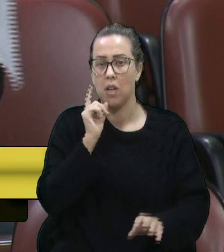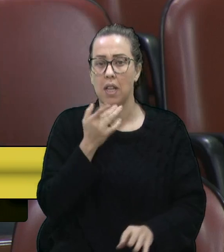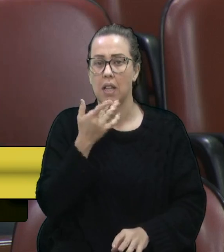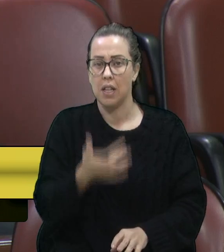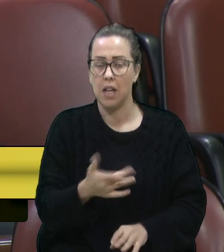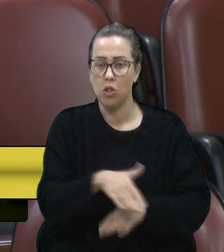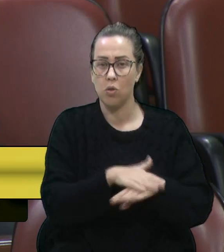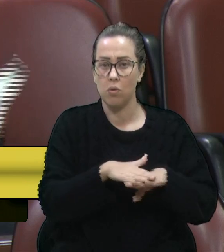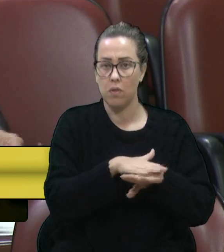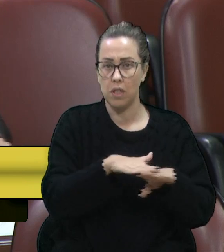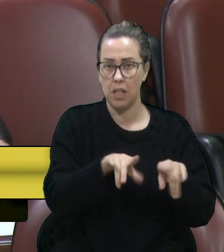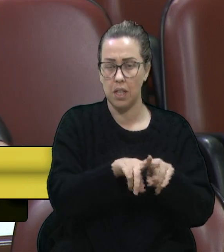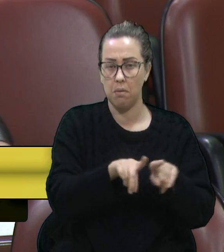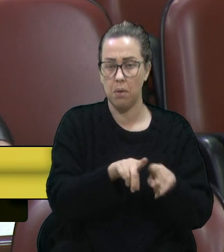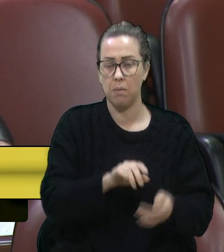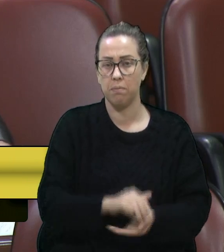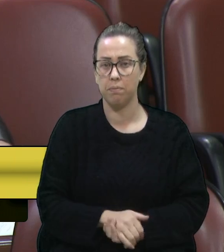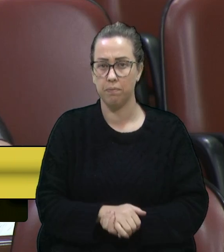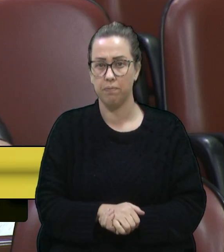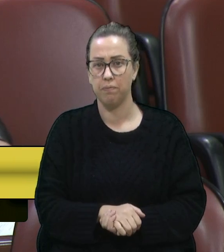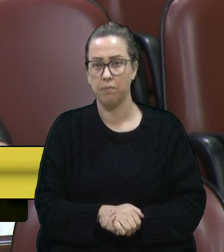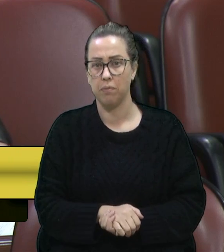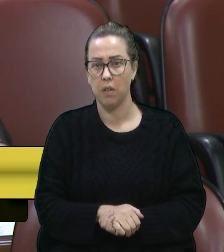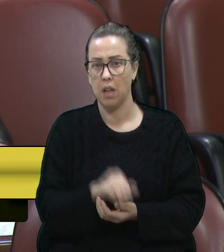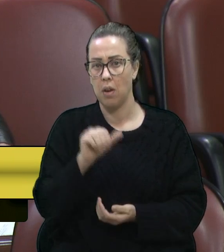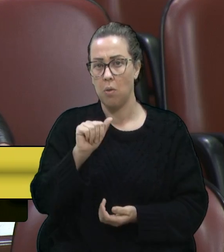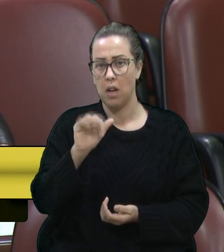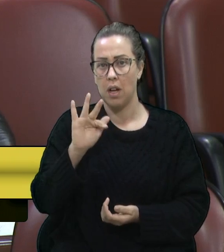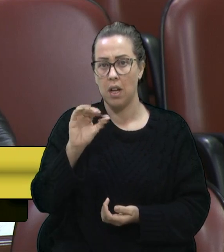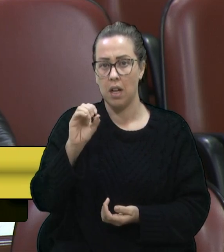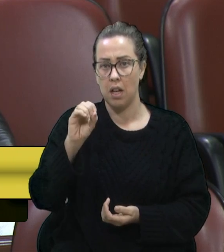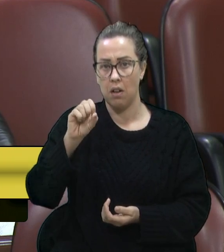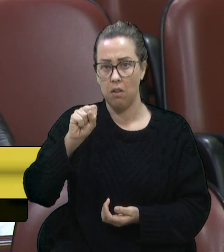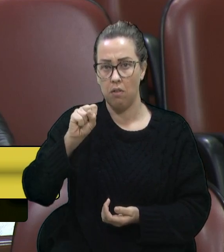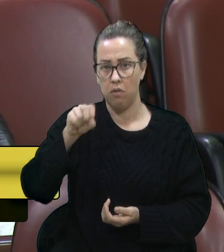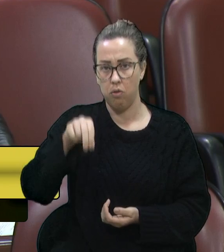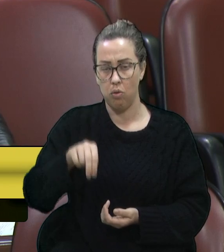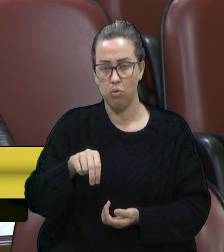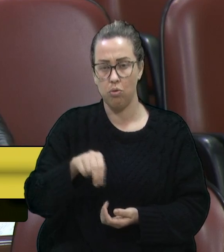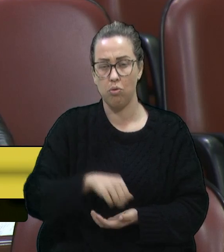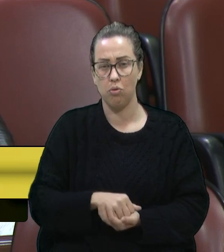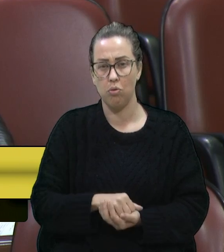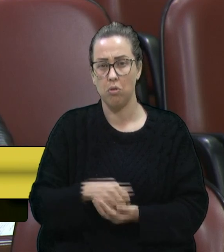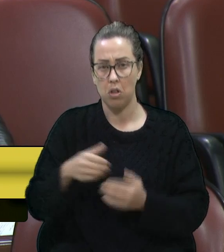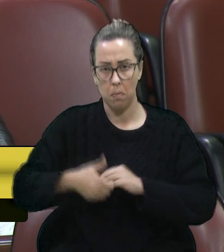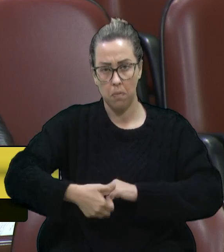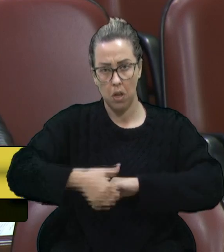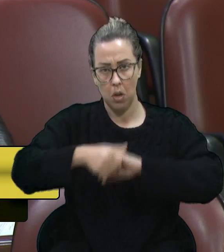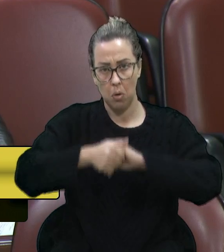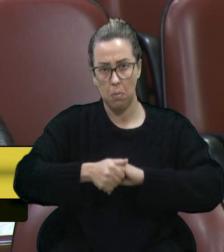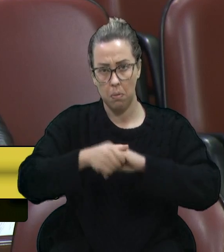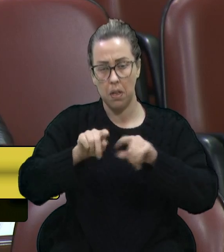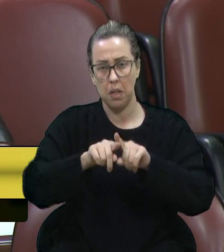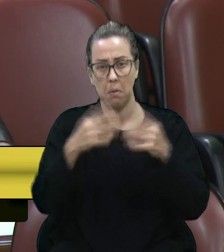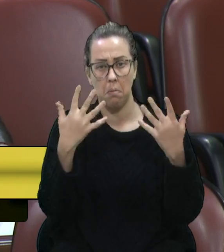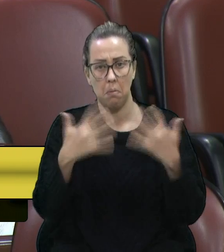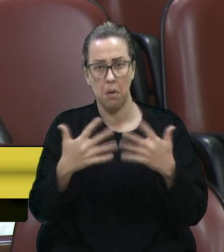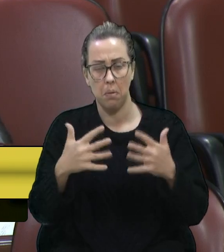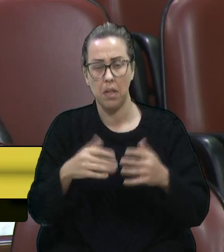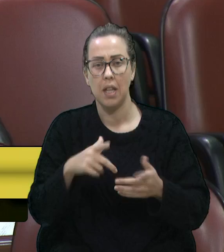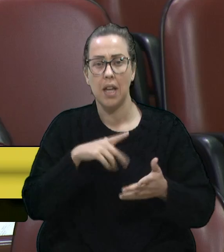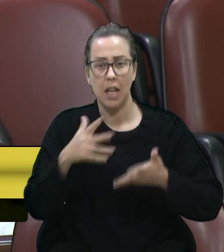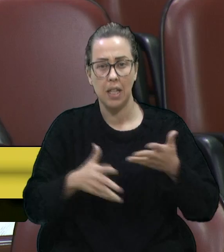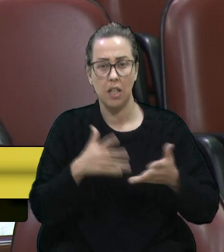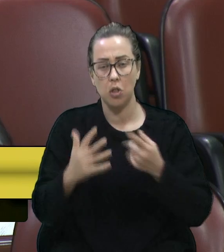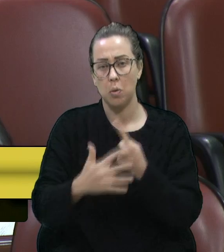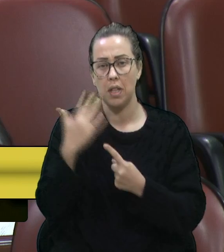falando com o Afonso, secretário de Trânsito, e cumprimentei ele e parabenizei por ele ter atendido essa